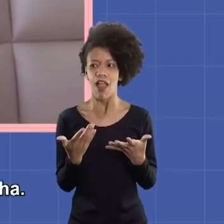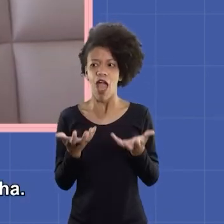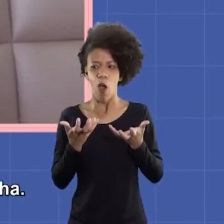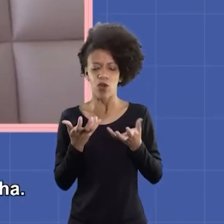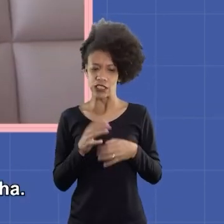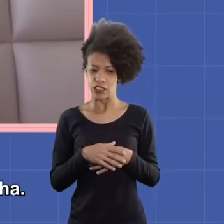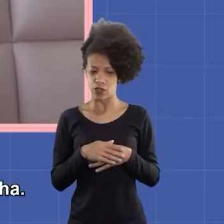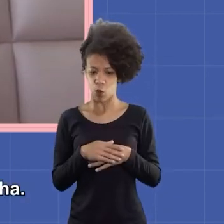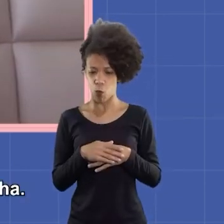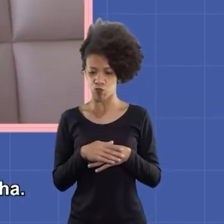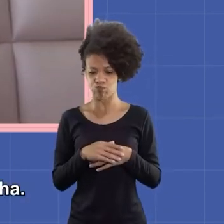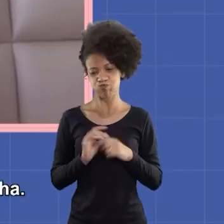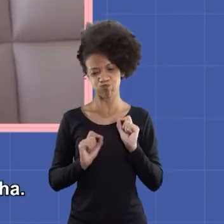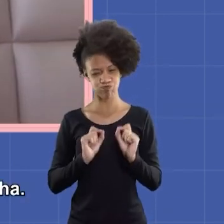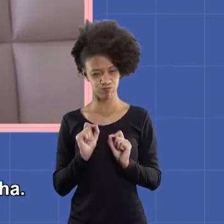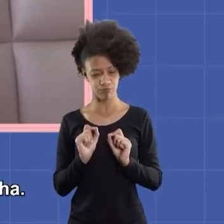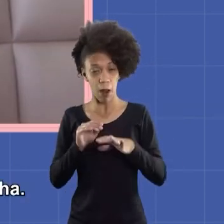tipo